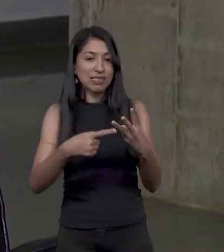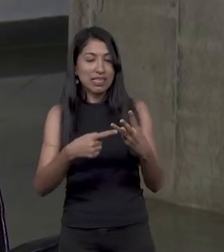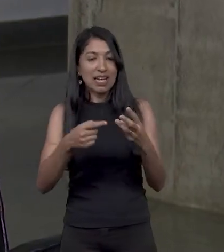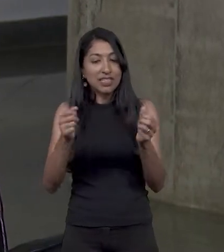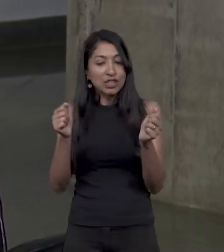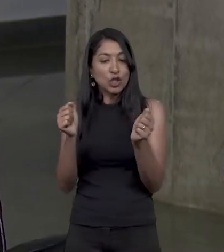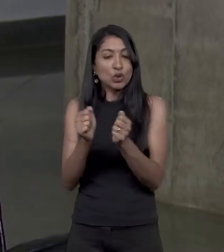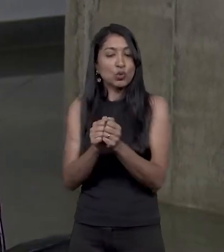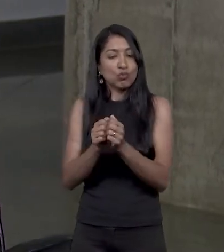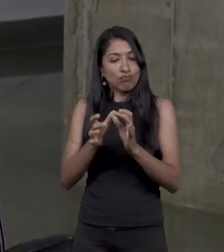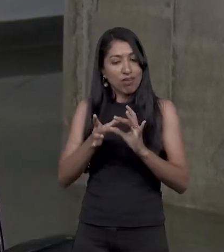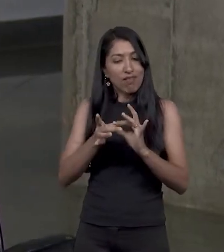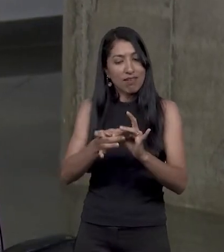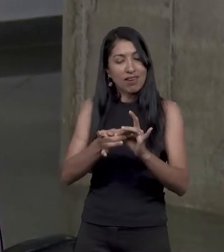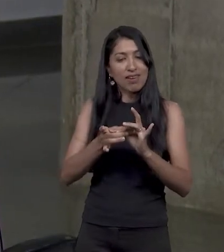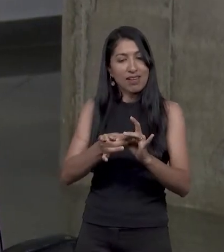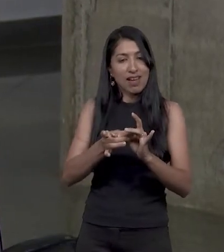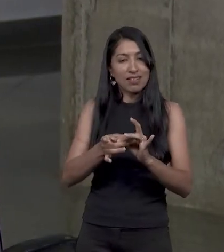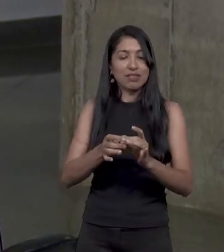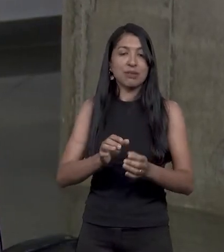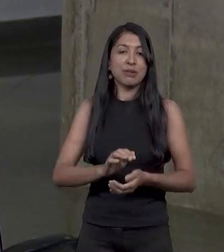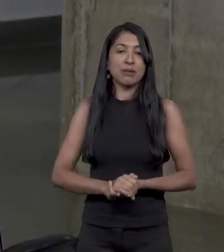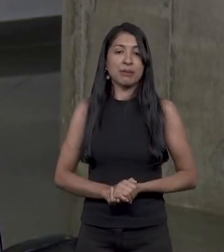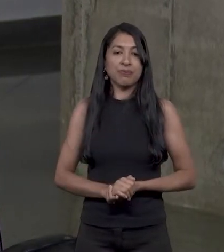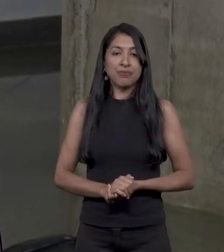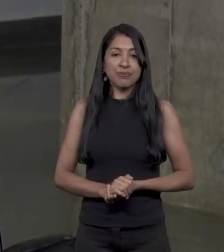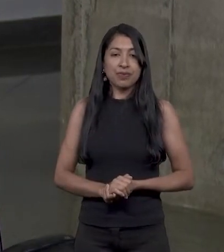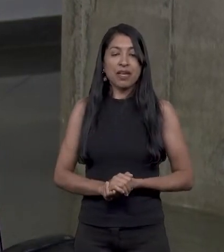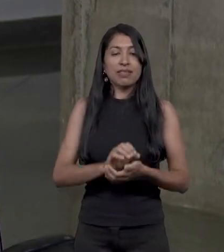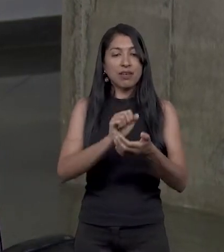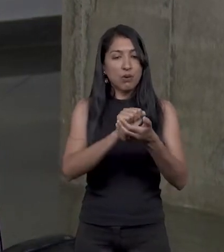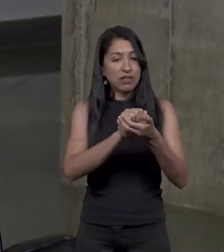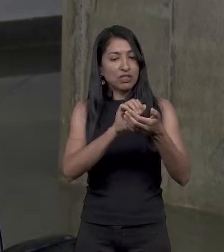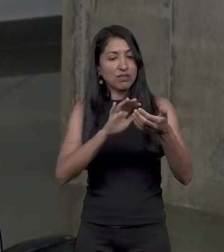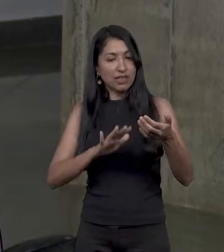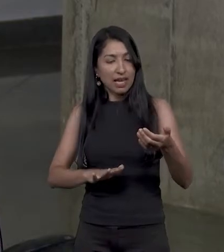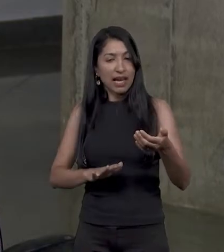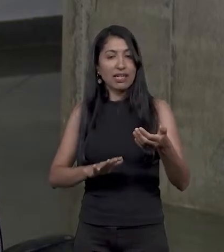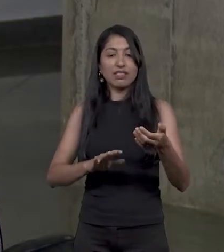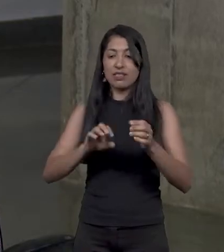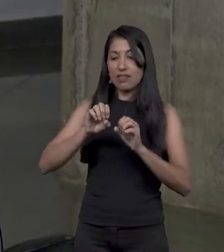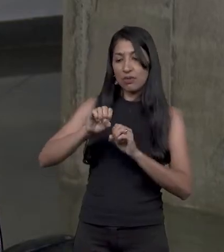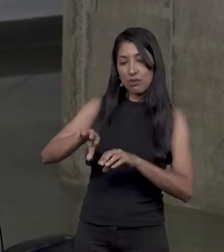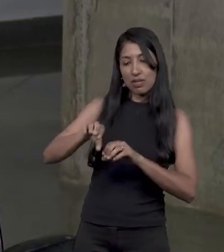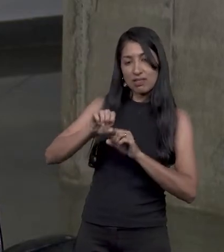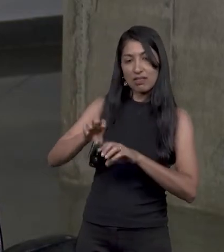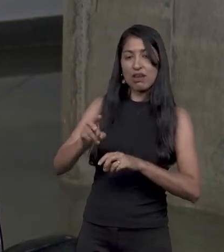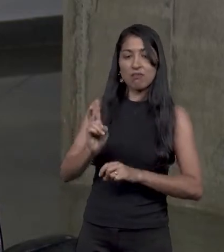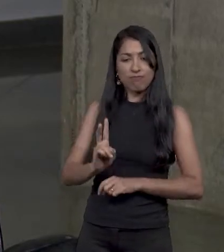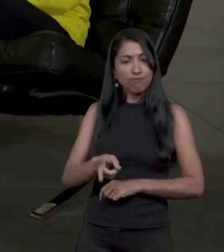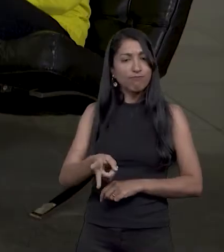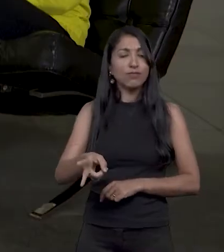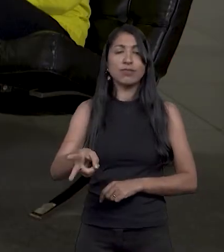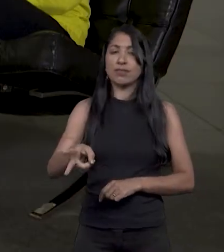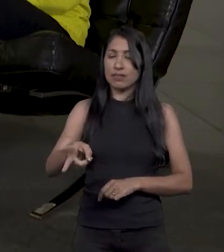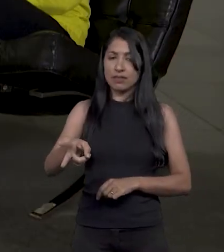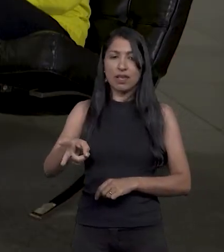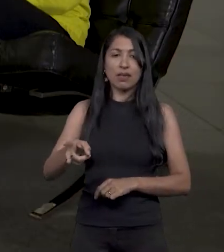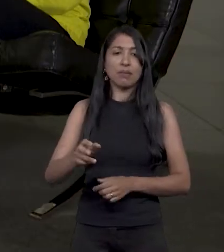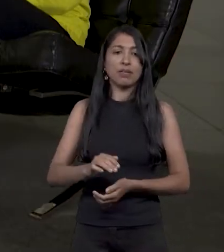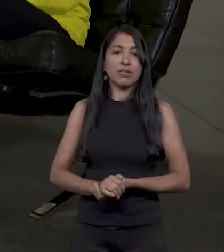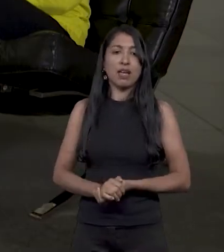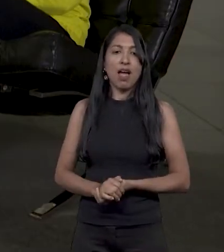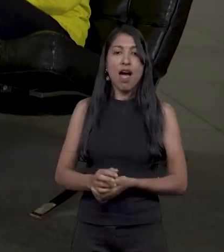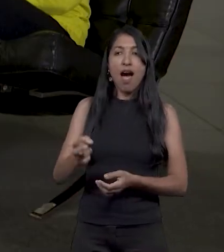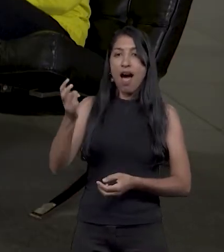entrelaçadas uma a outra. Então, são atividades educacionais constantemente, as